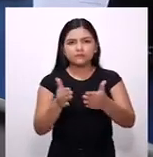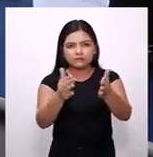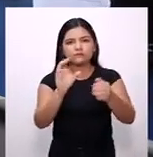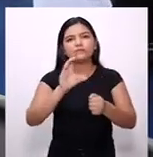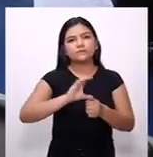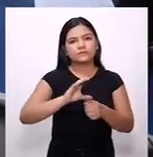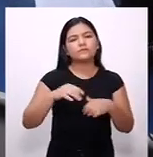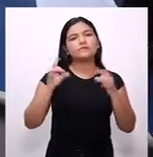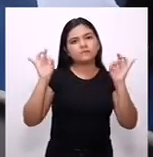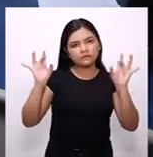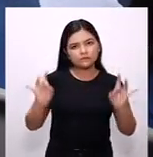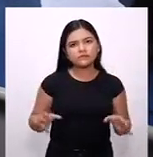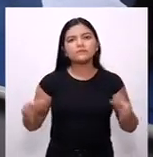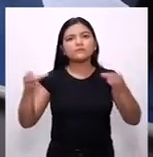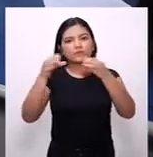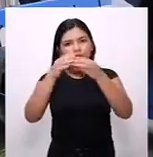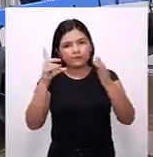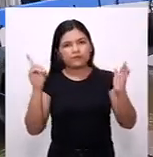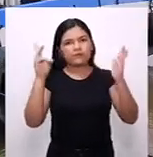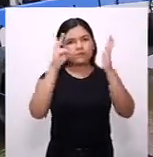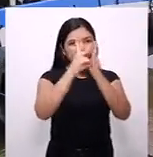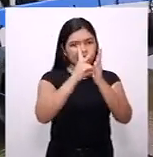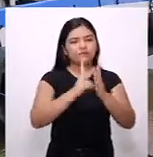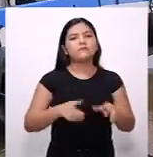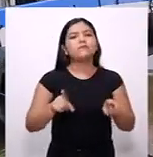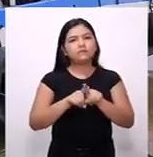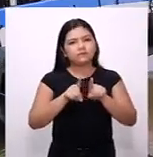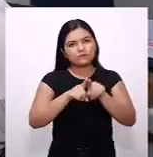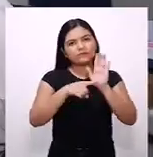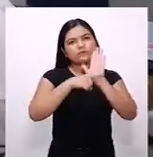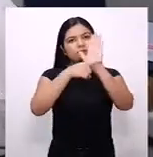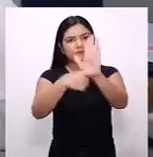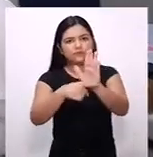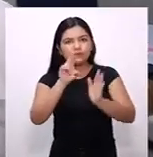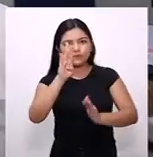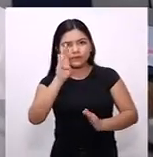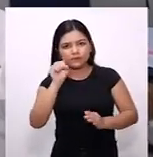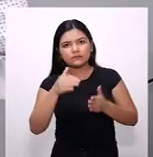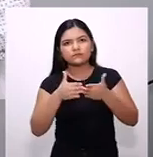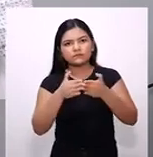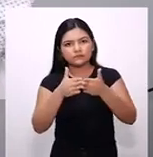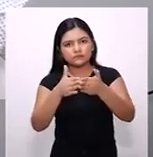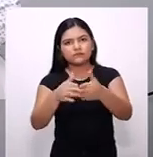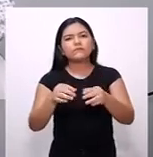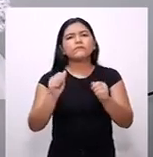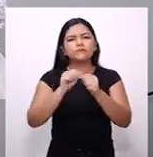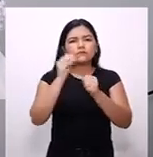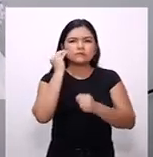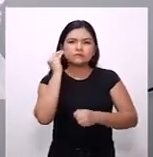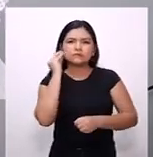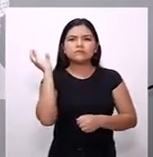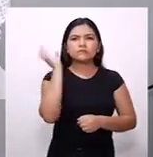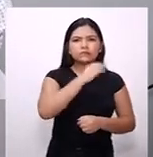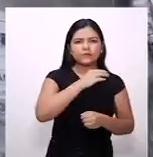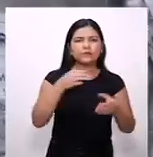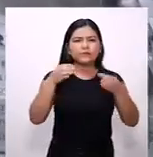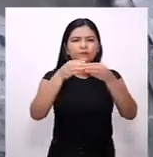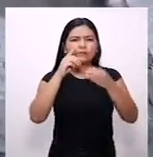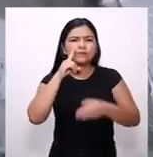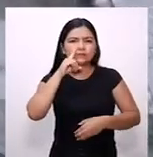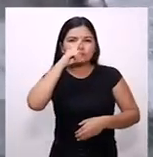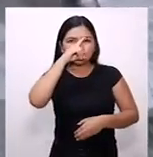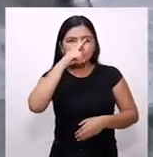inclusive comunidades indígenas. Com o suporte da UBS Fluvial, está sendo realizado a testagem em massa dos grupos de risco,